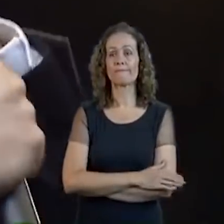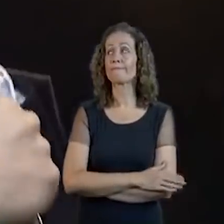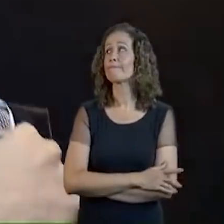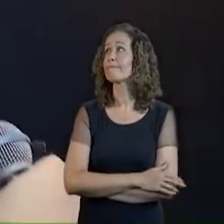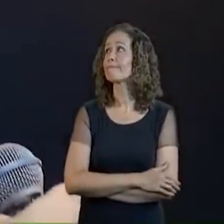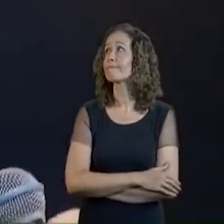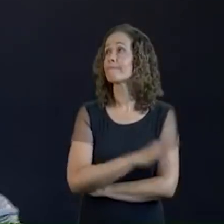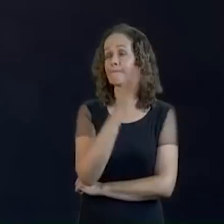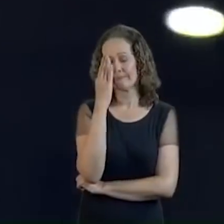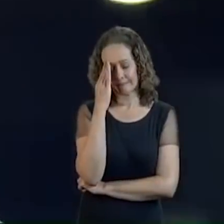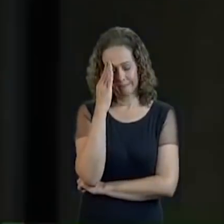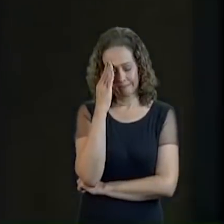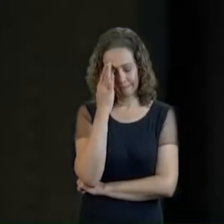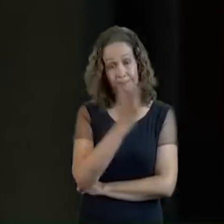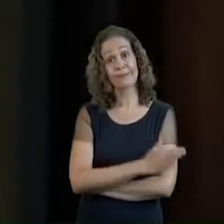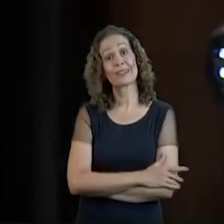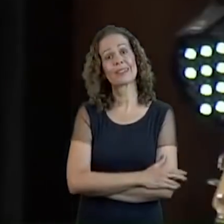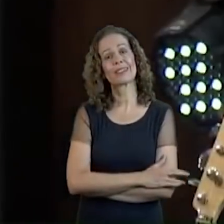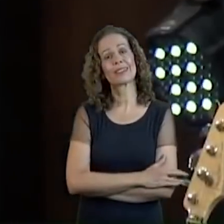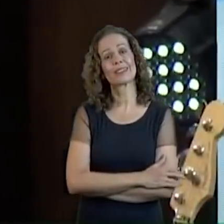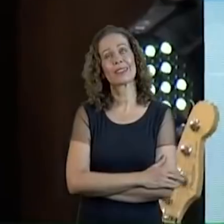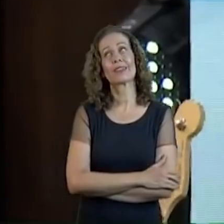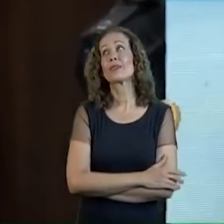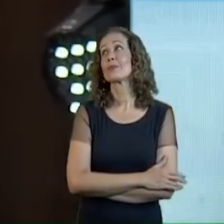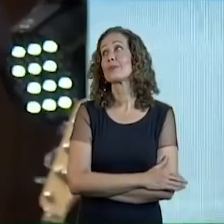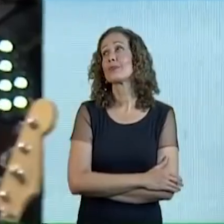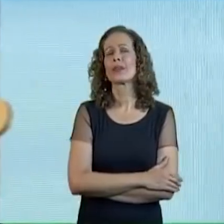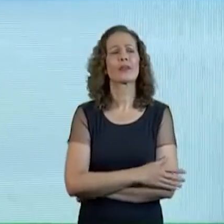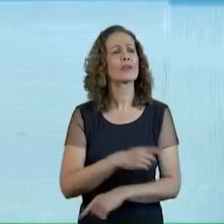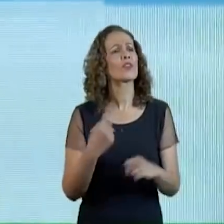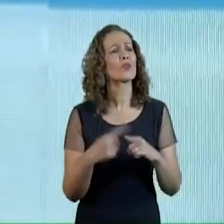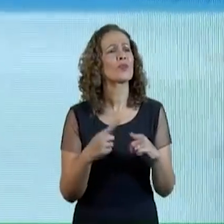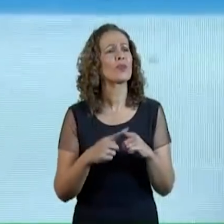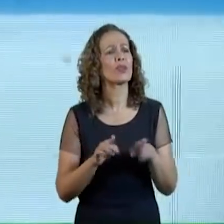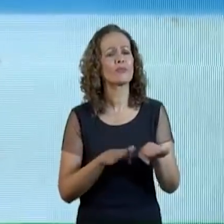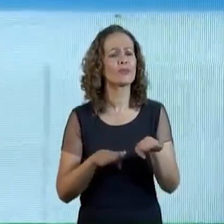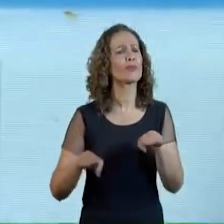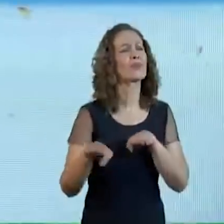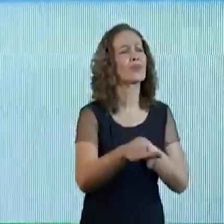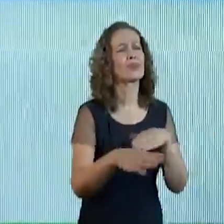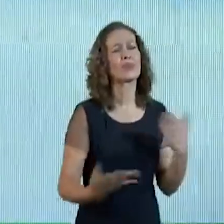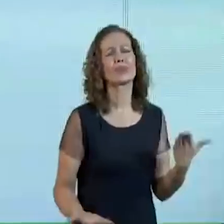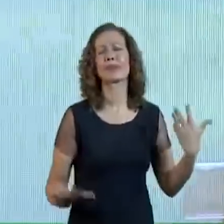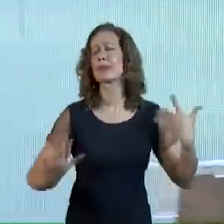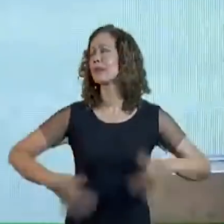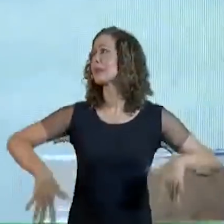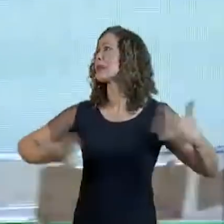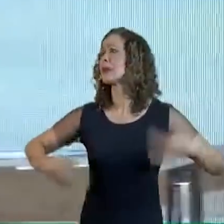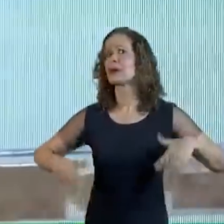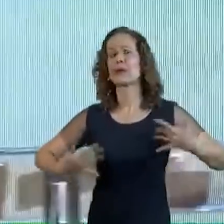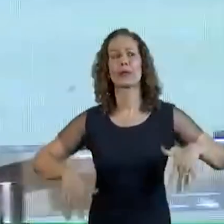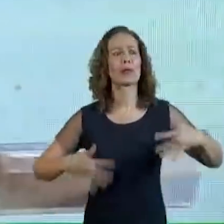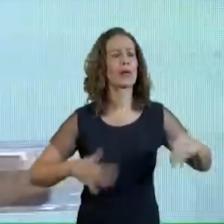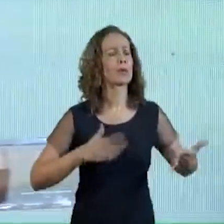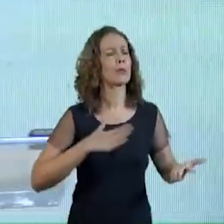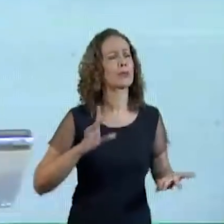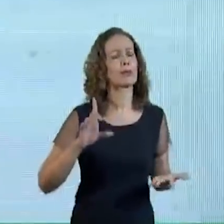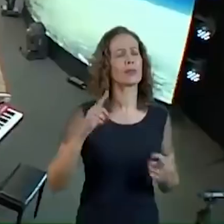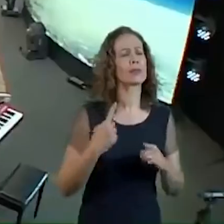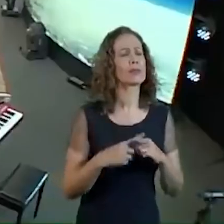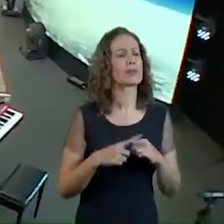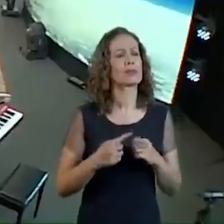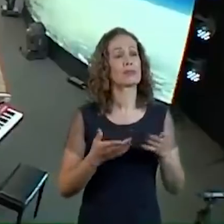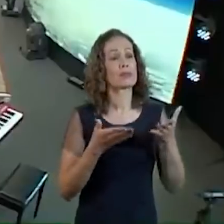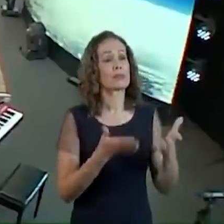Ai, meu Deus Ai, olha aqui Por que ele não corta? Ai, gente Meu Deus Por que